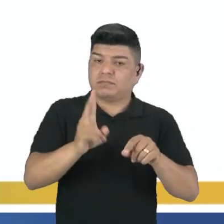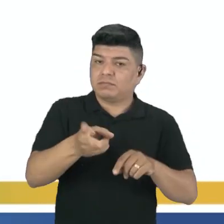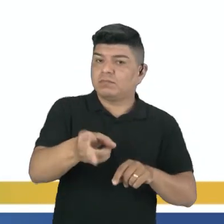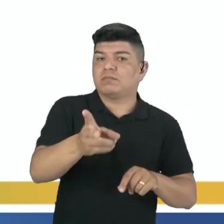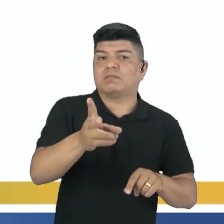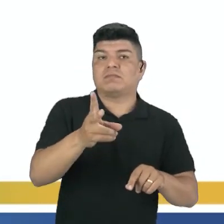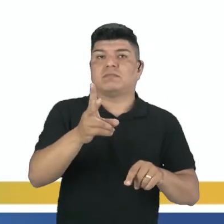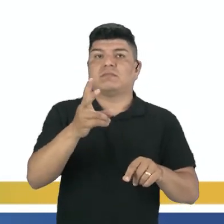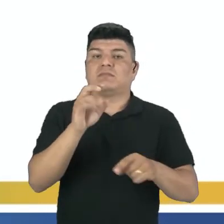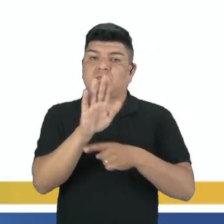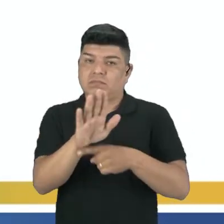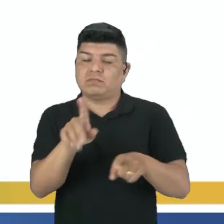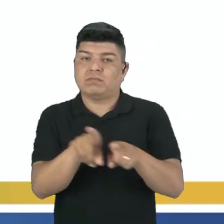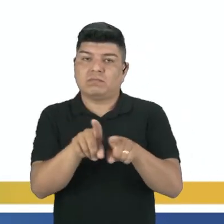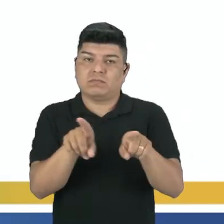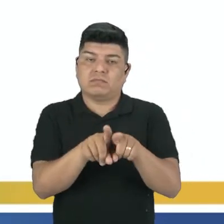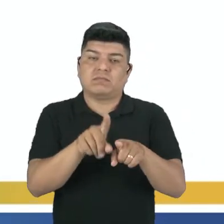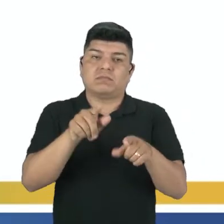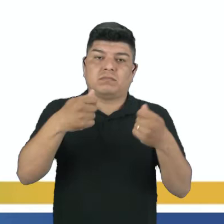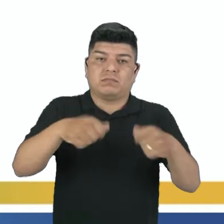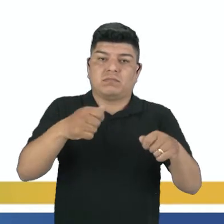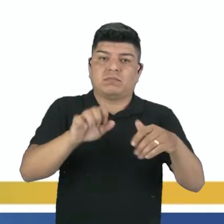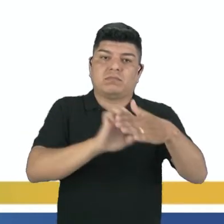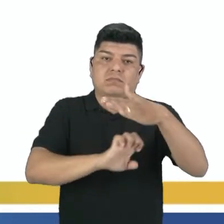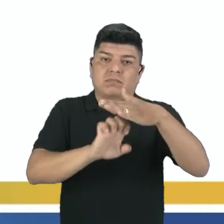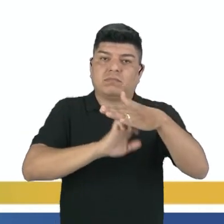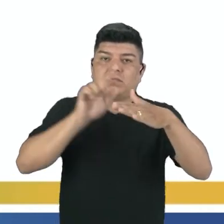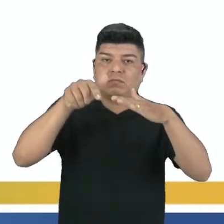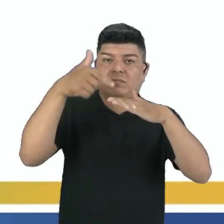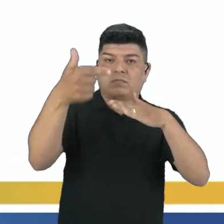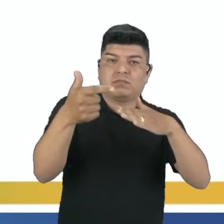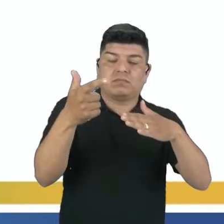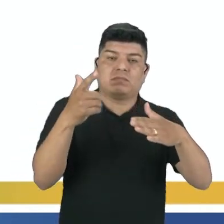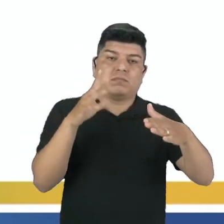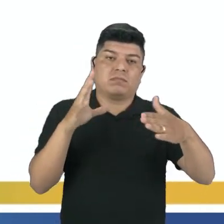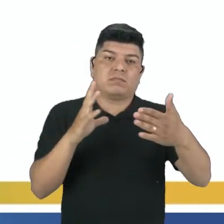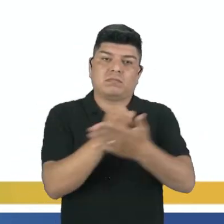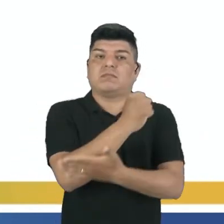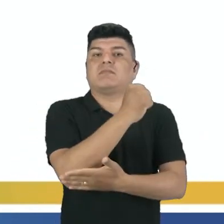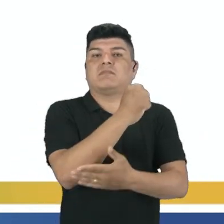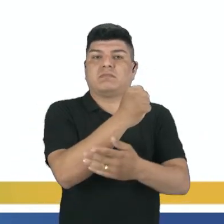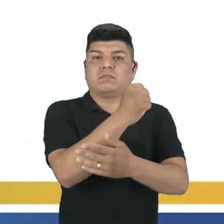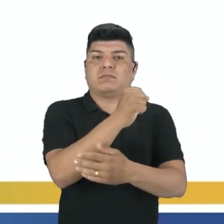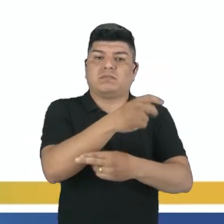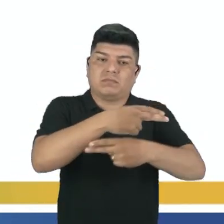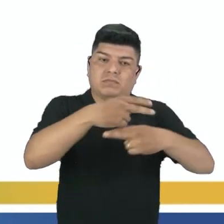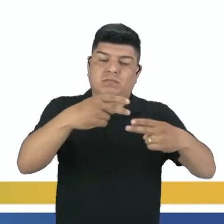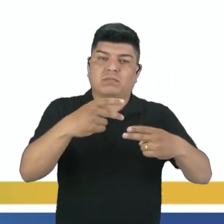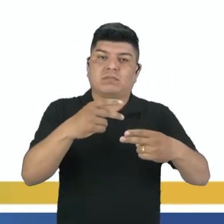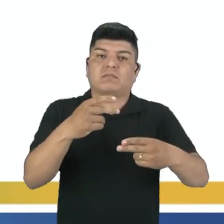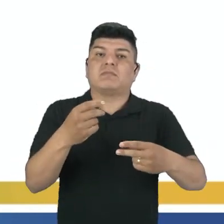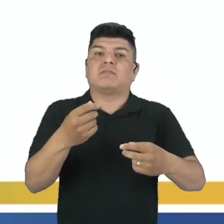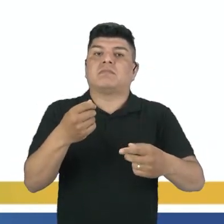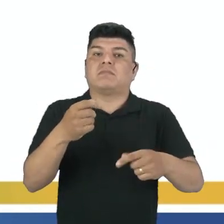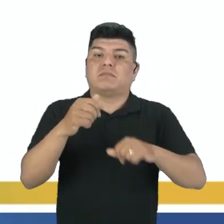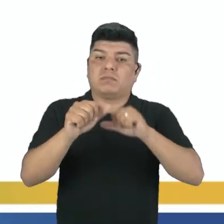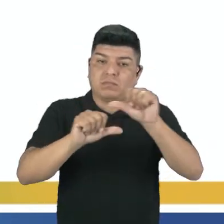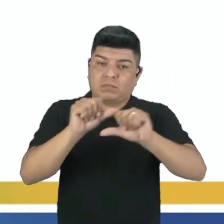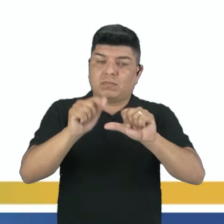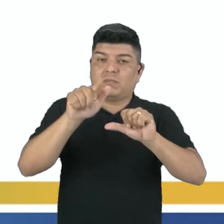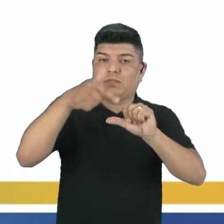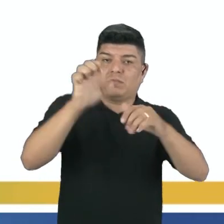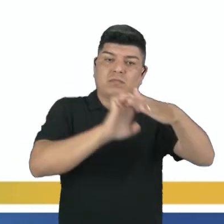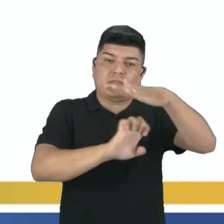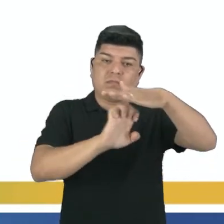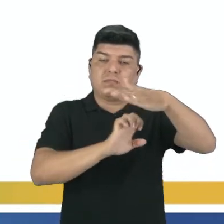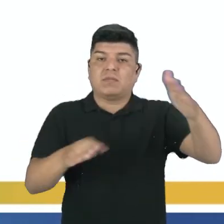diante, como a de beneficiamento precisa da indústria extrativa, né? Para extrair o produto, para que ela consiga beneficiar esse produto, passar para uma outra